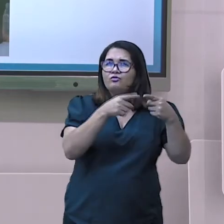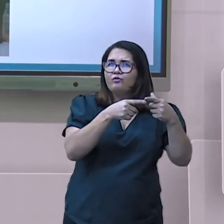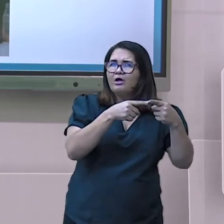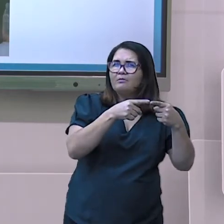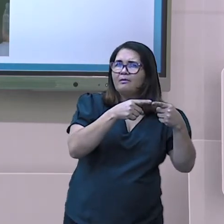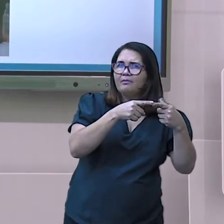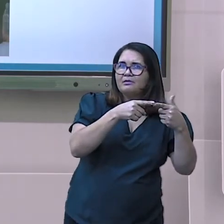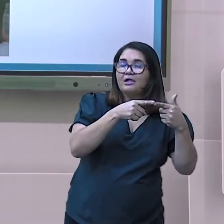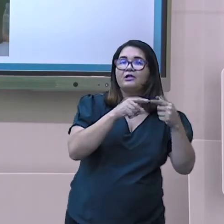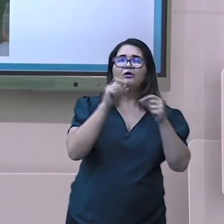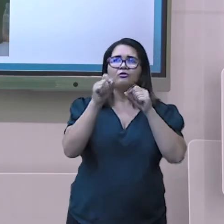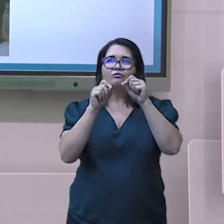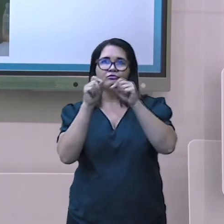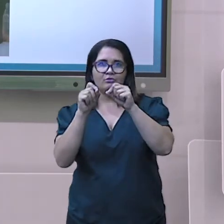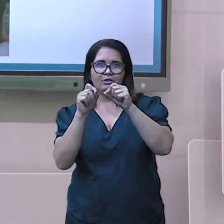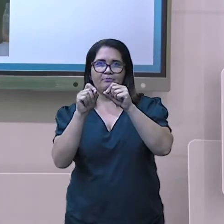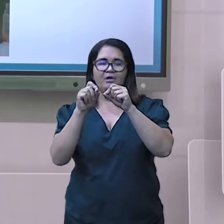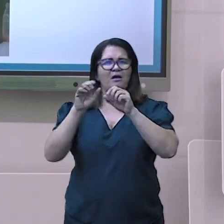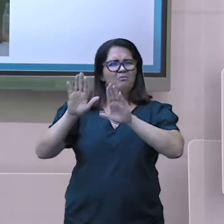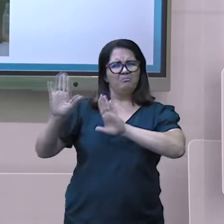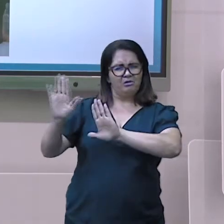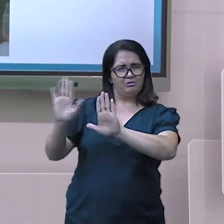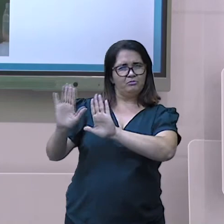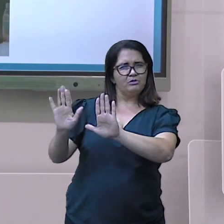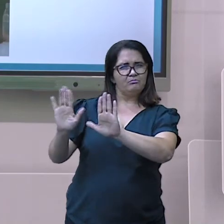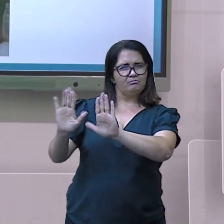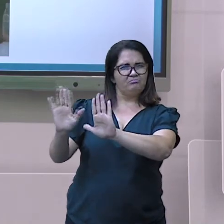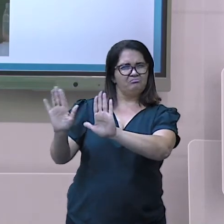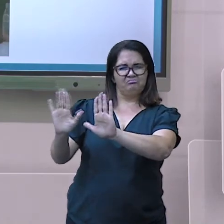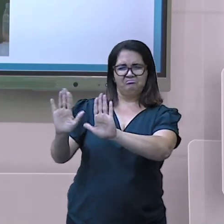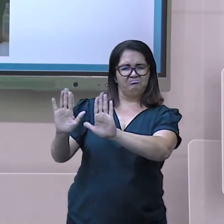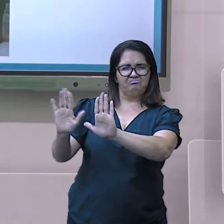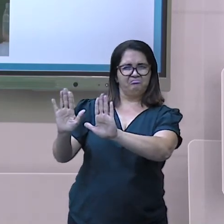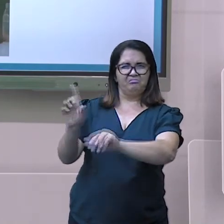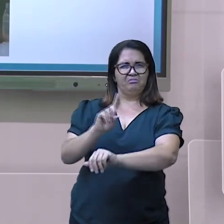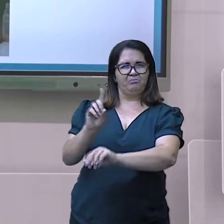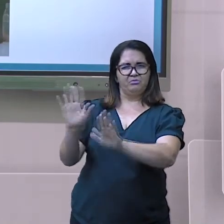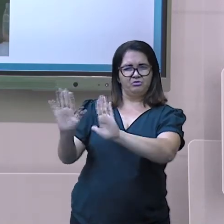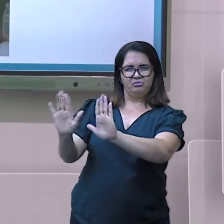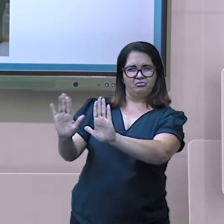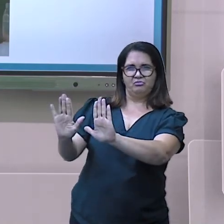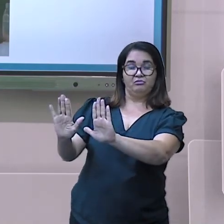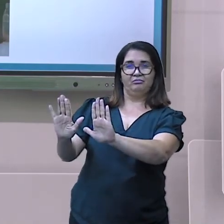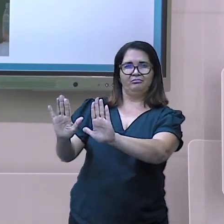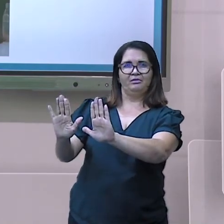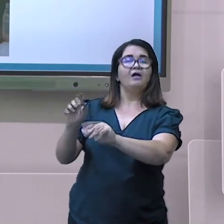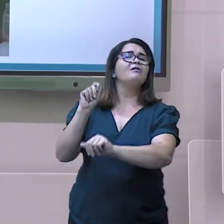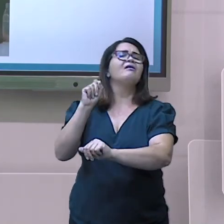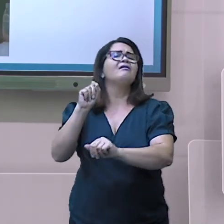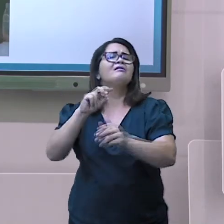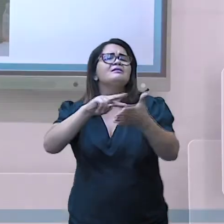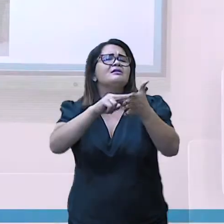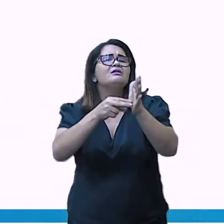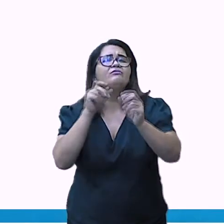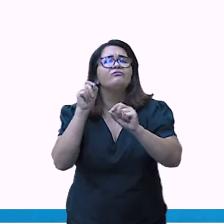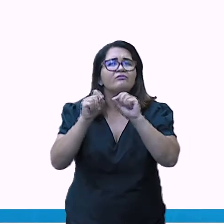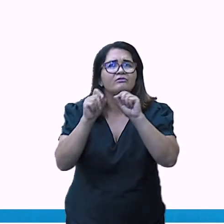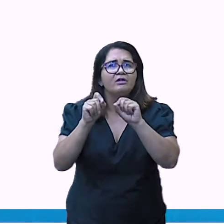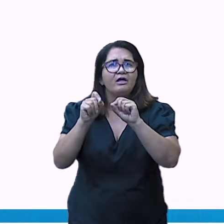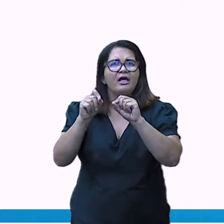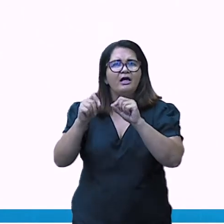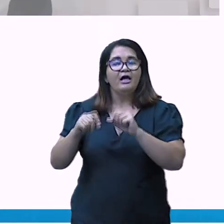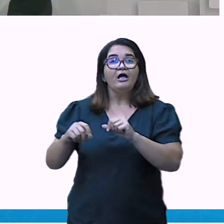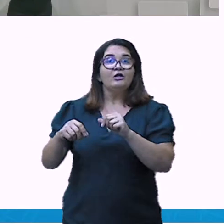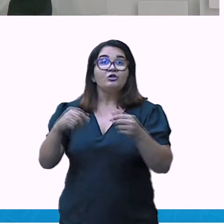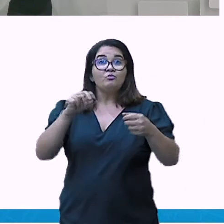consumismo novamente. Aquisição de bens que não são necessários. E pra que sejamos